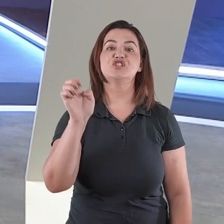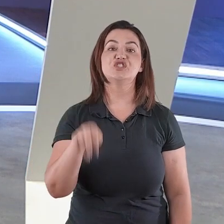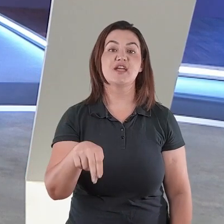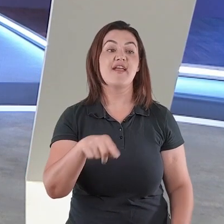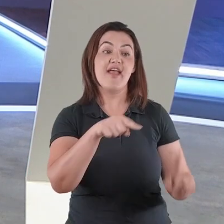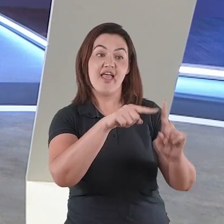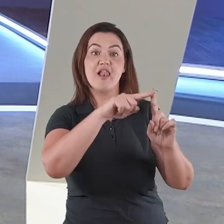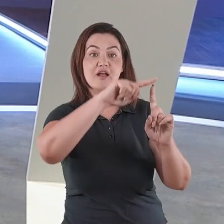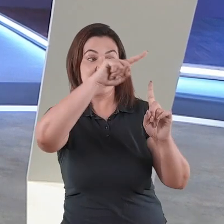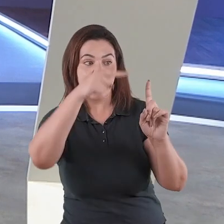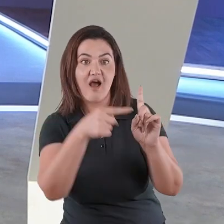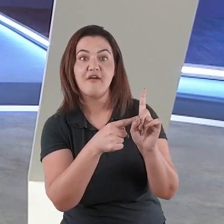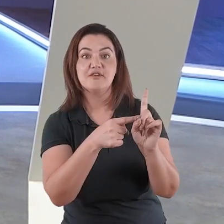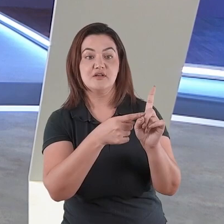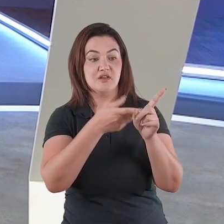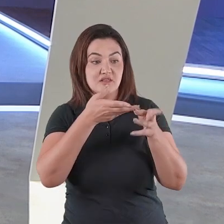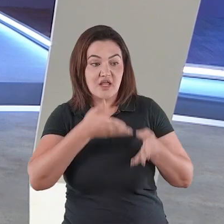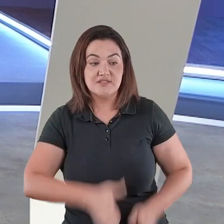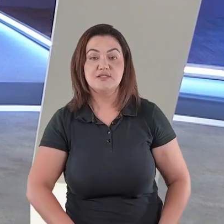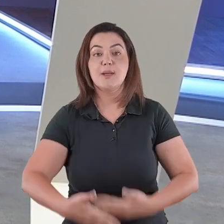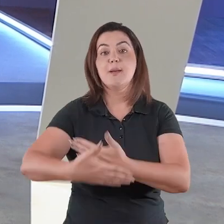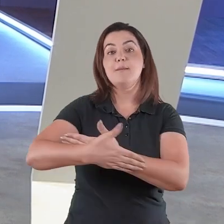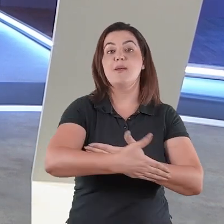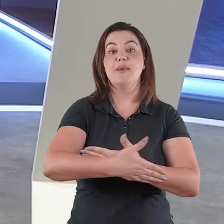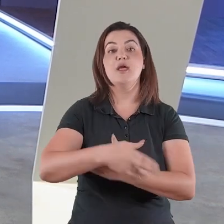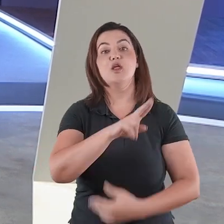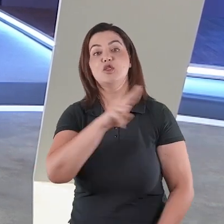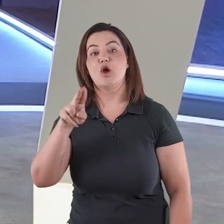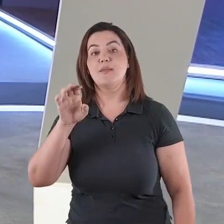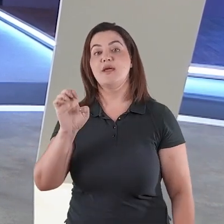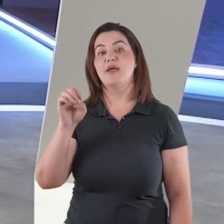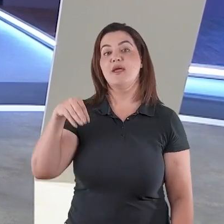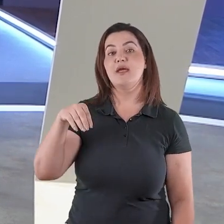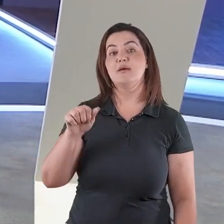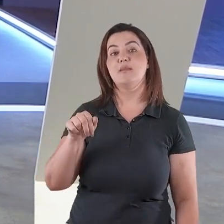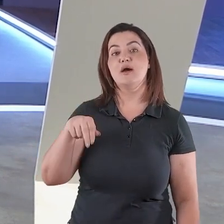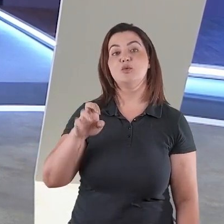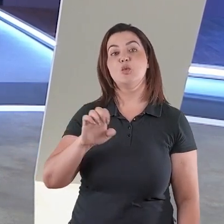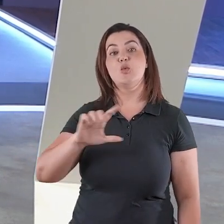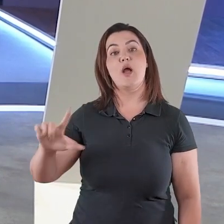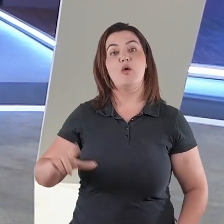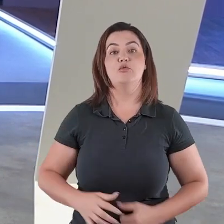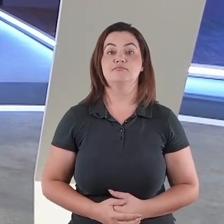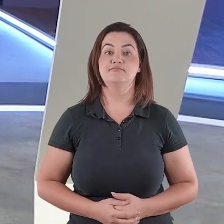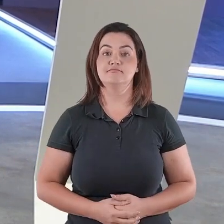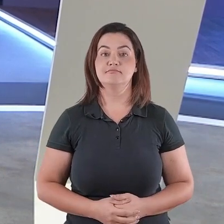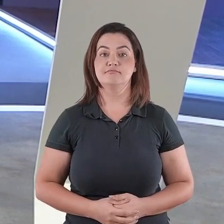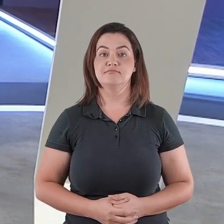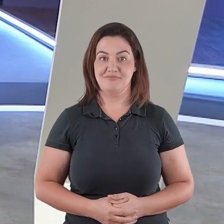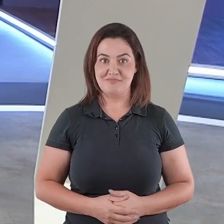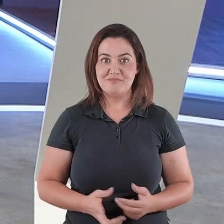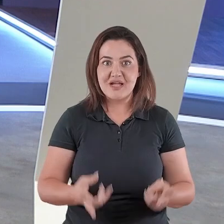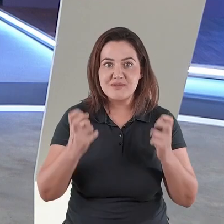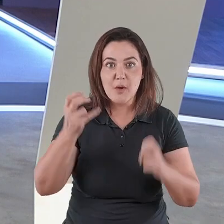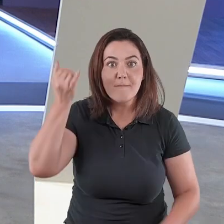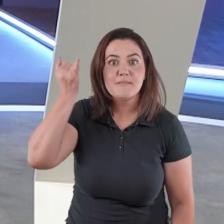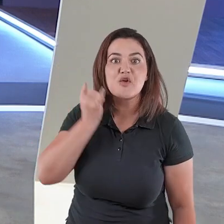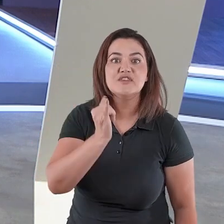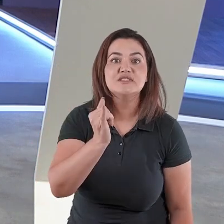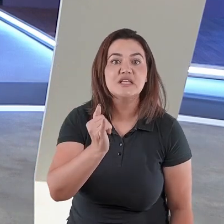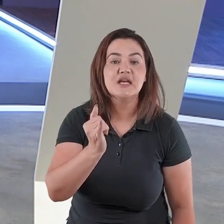bom, vemos outra prova ou outra característica do nascimento de Cristo, ele